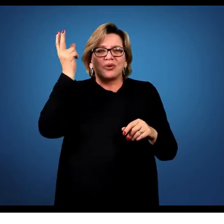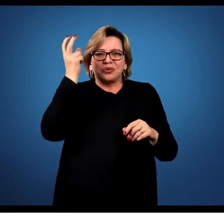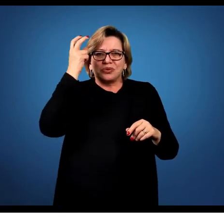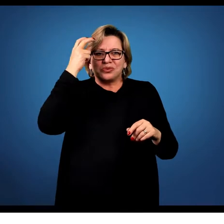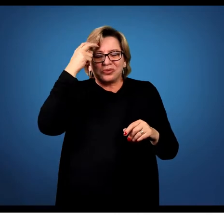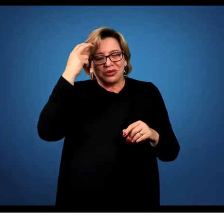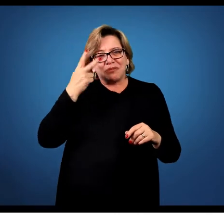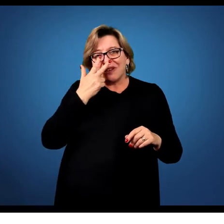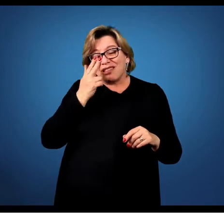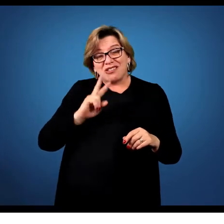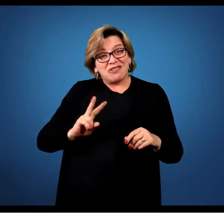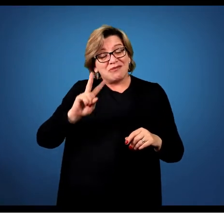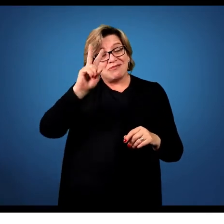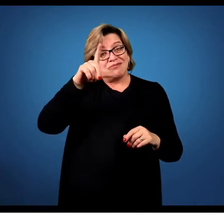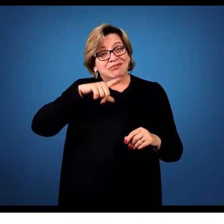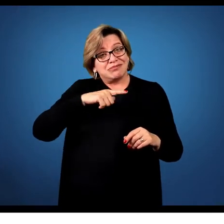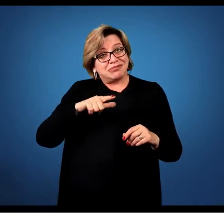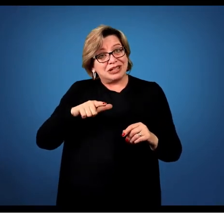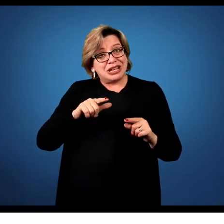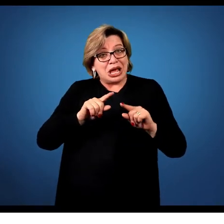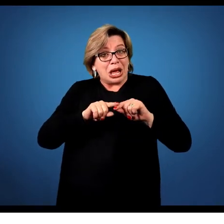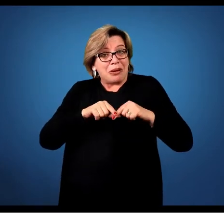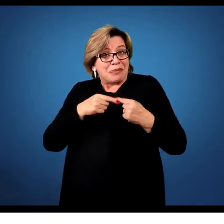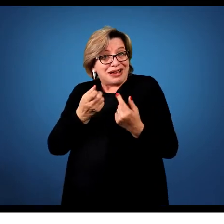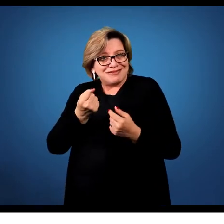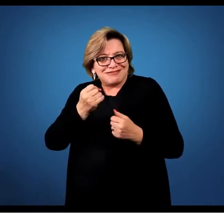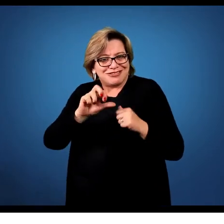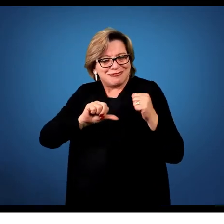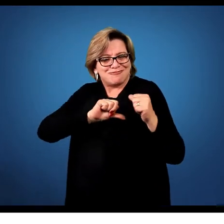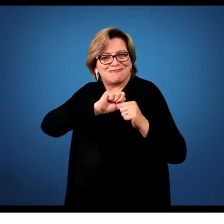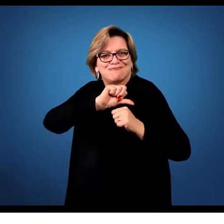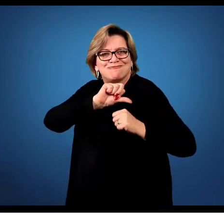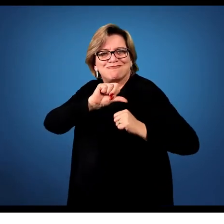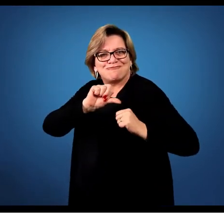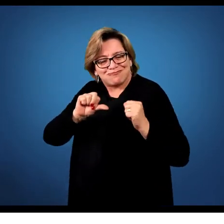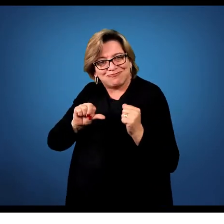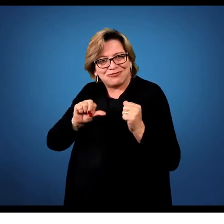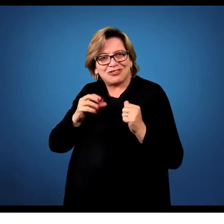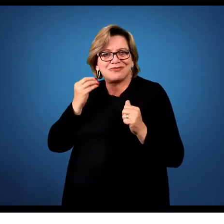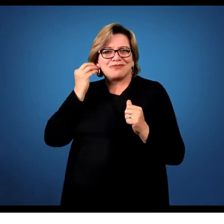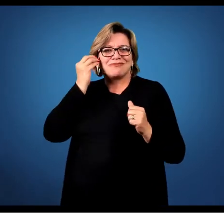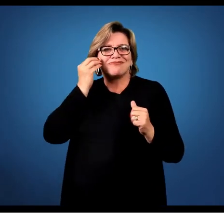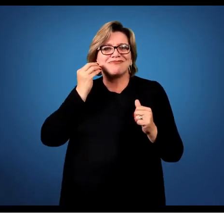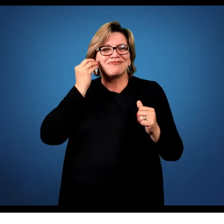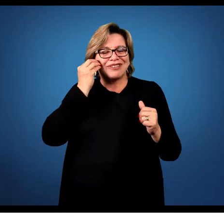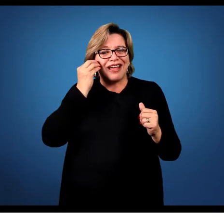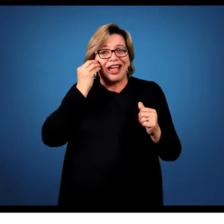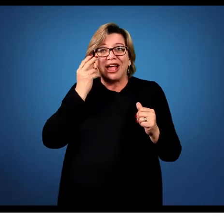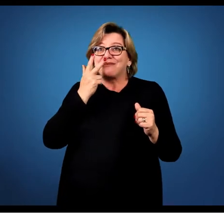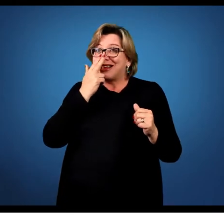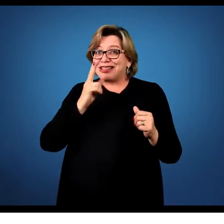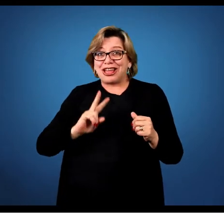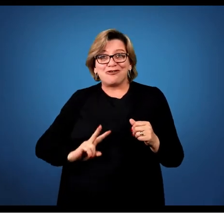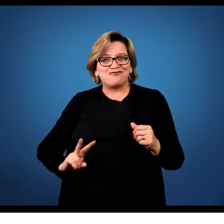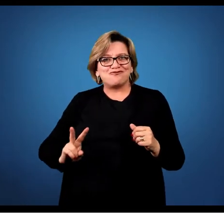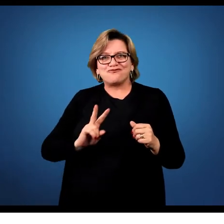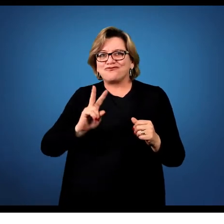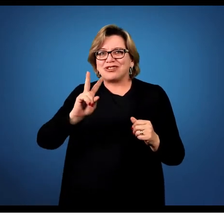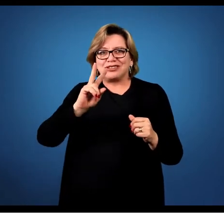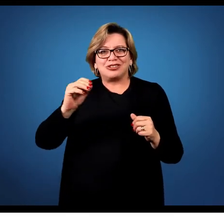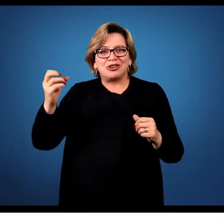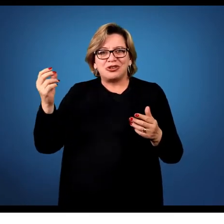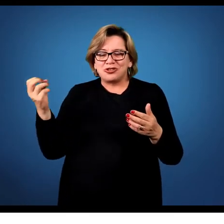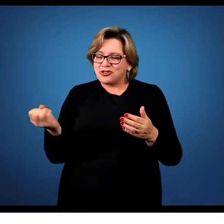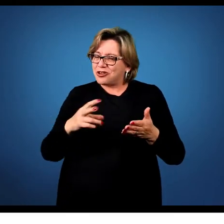muito grande. Mas quando ela é transformada nesse momento experiencial, ela vai trazer para nós então novos significados,